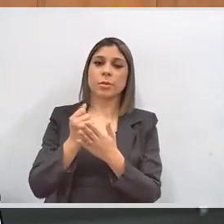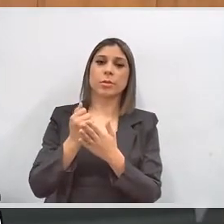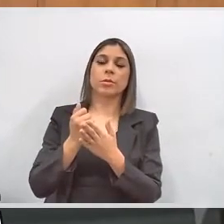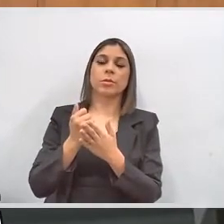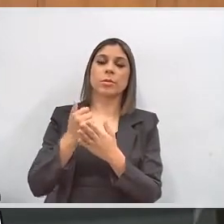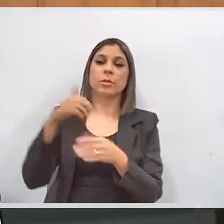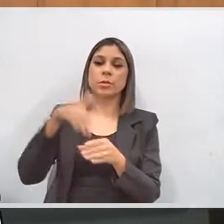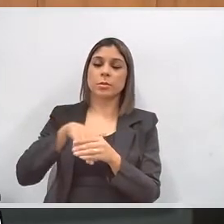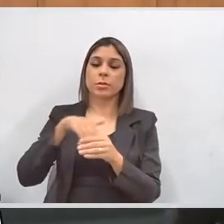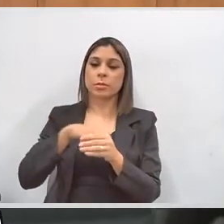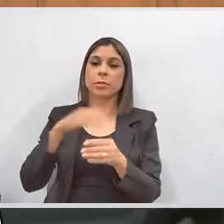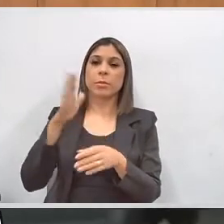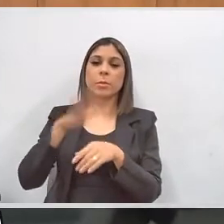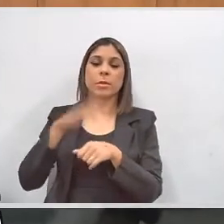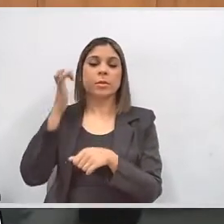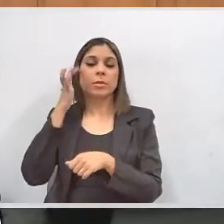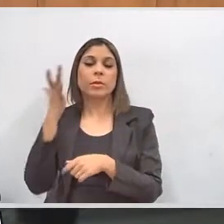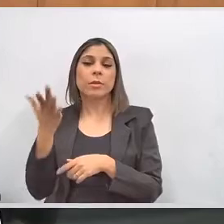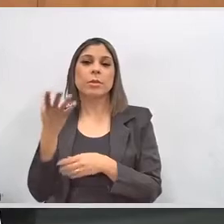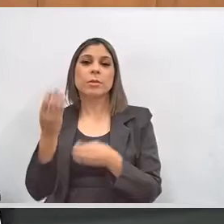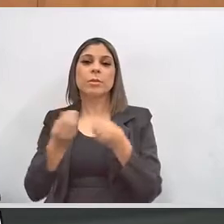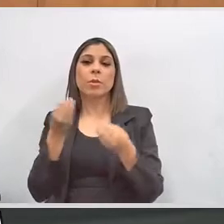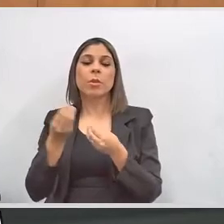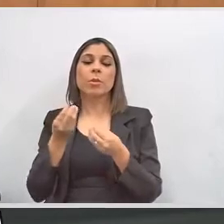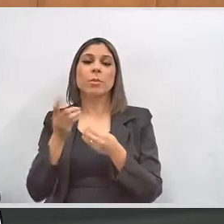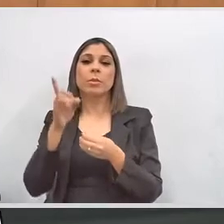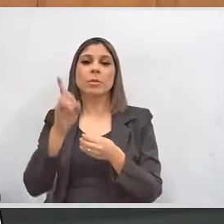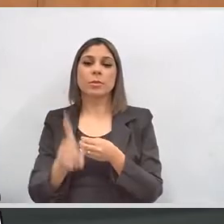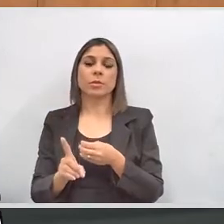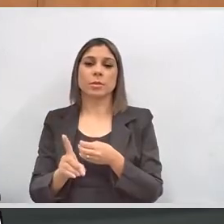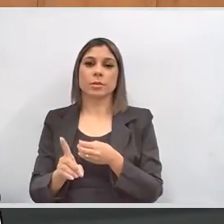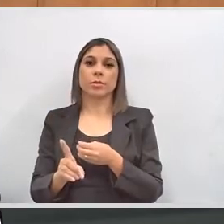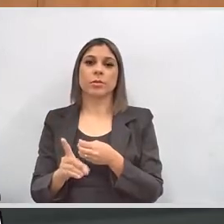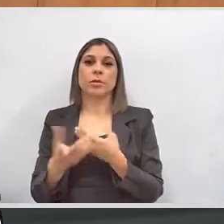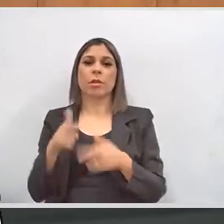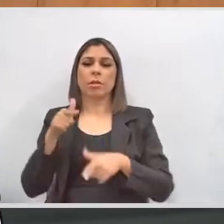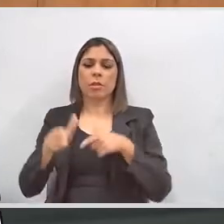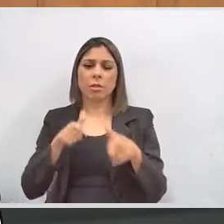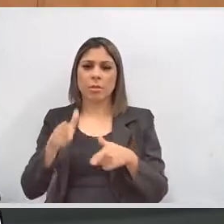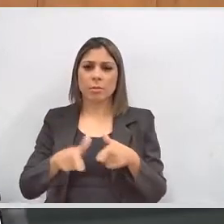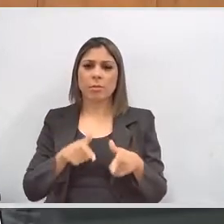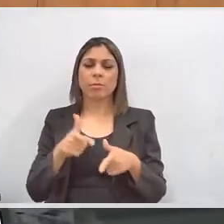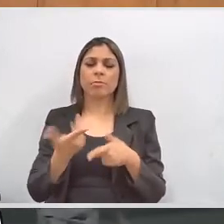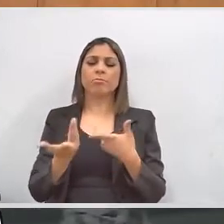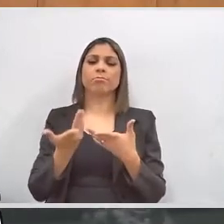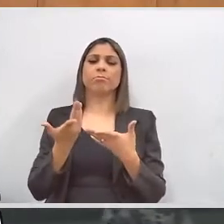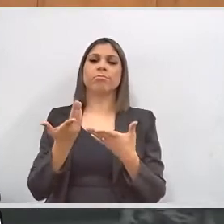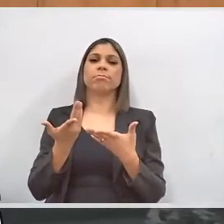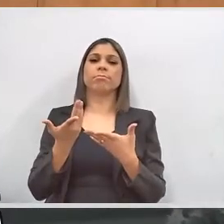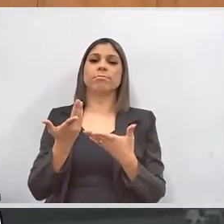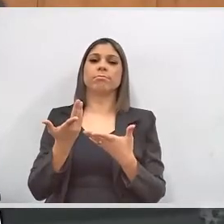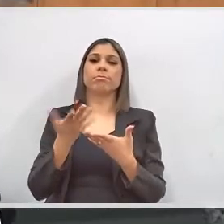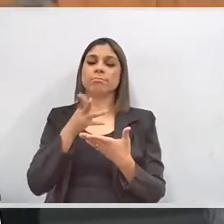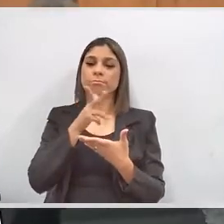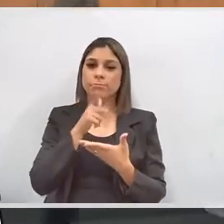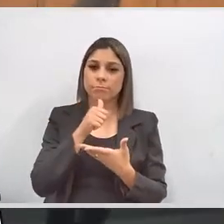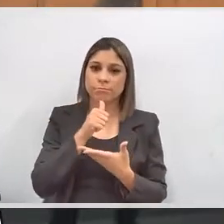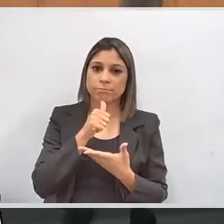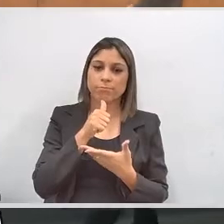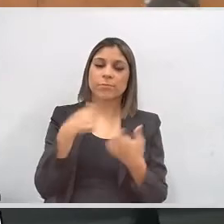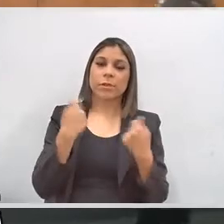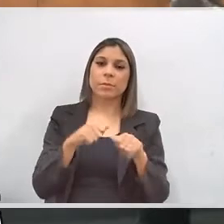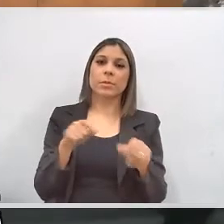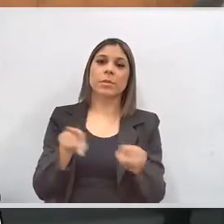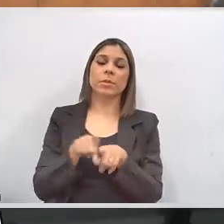facilitar o acesso das pessoas portadoras de deficiência e que precisam